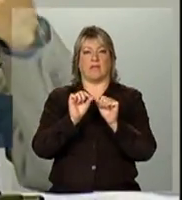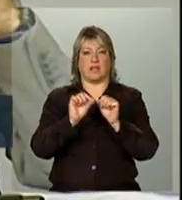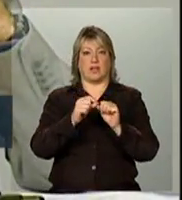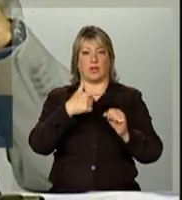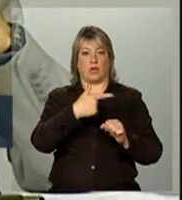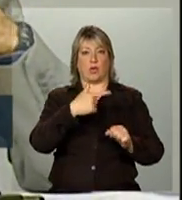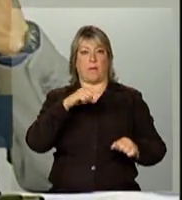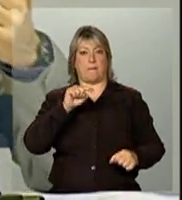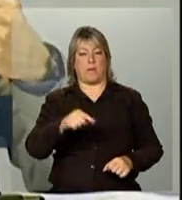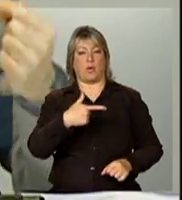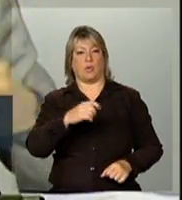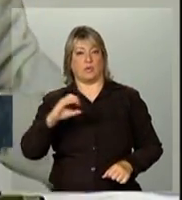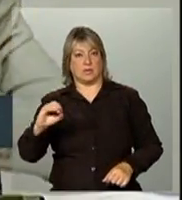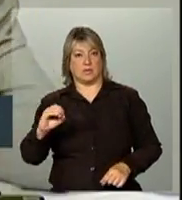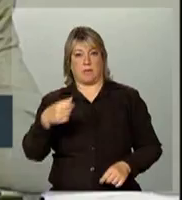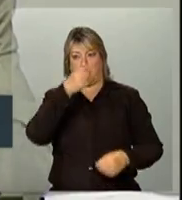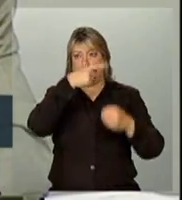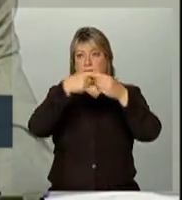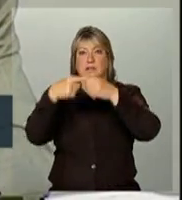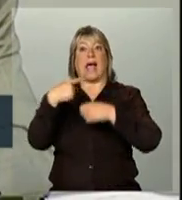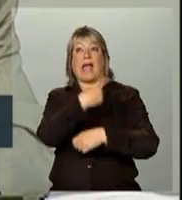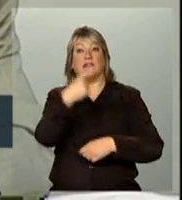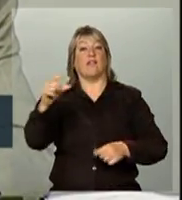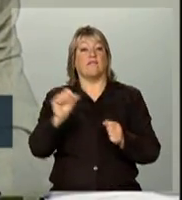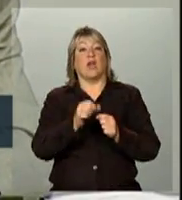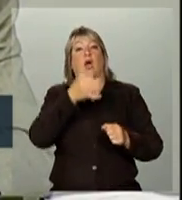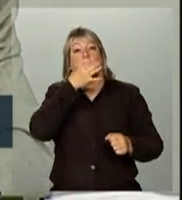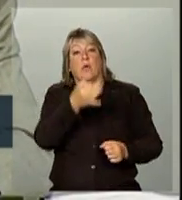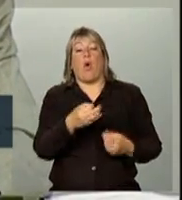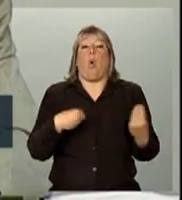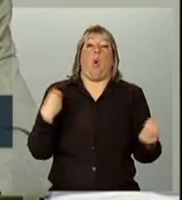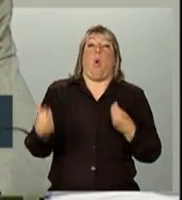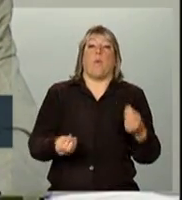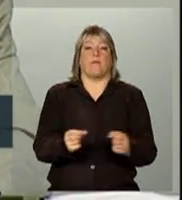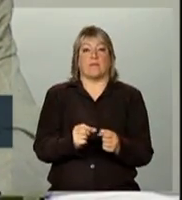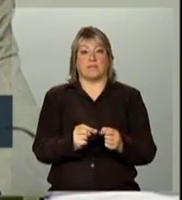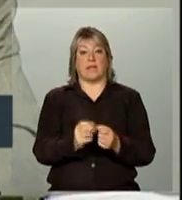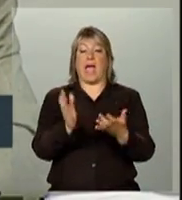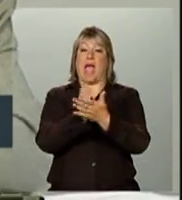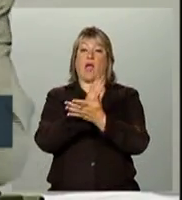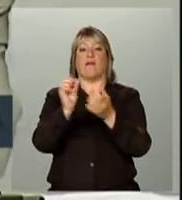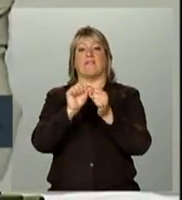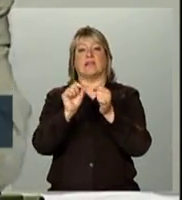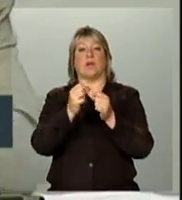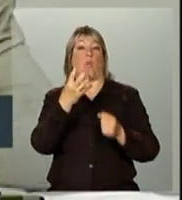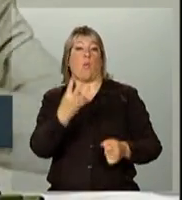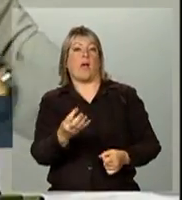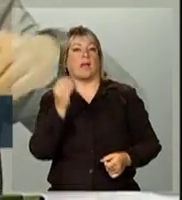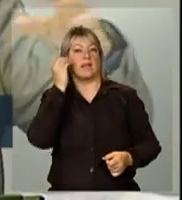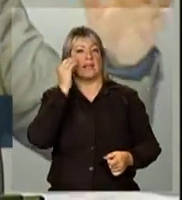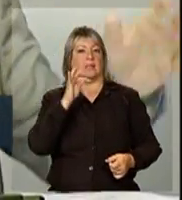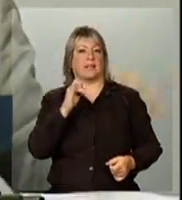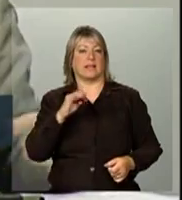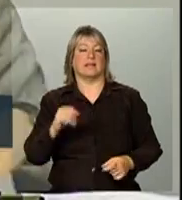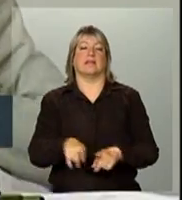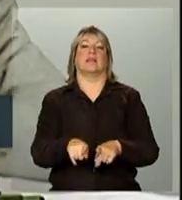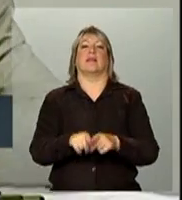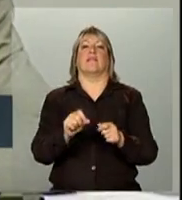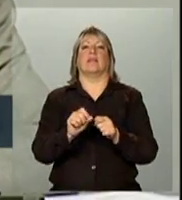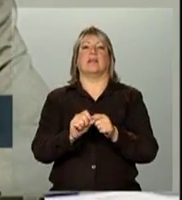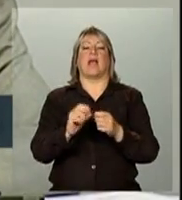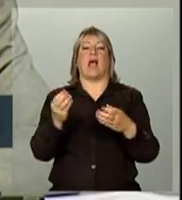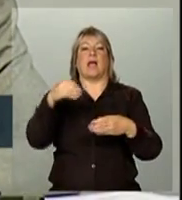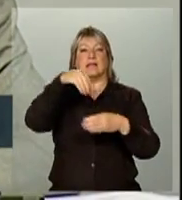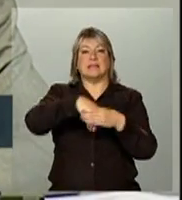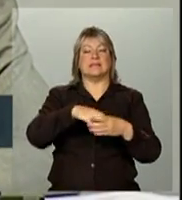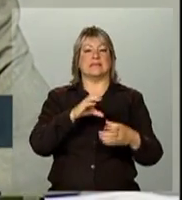municípios, cada um deles fez a proposta de como é que vai atuar dessa maneira. Alguns vão ser fazendo os quatro testes, outros vão fazer só no CTA, alguns em eventos.